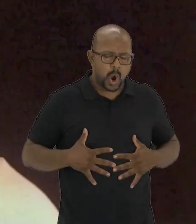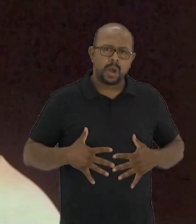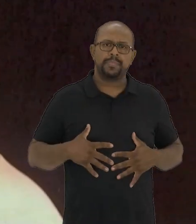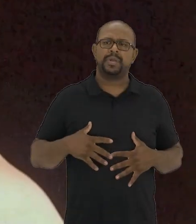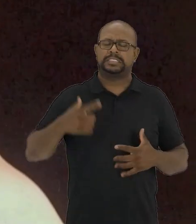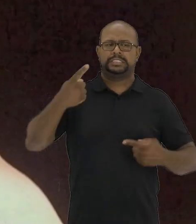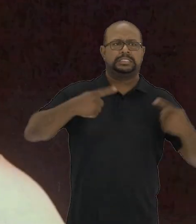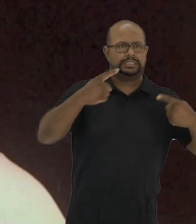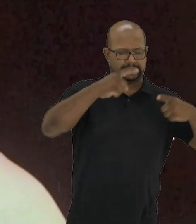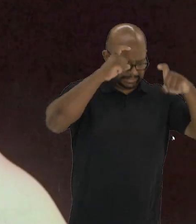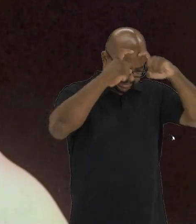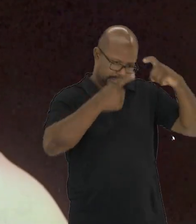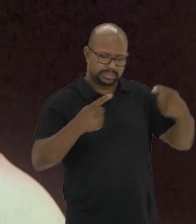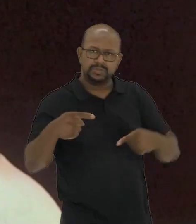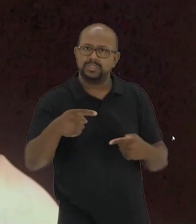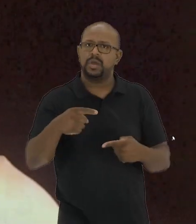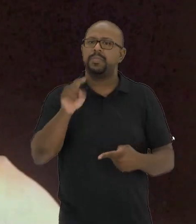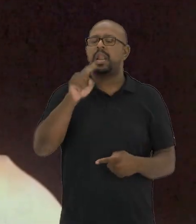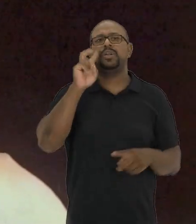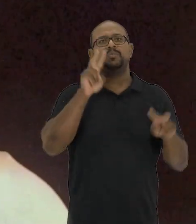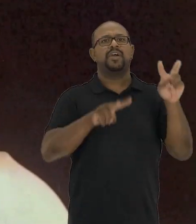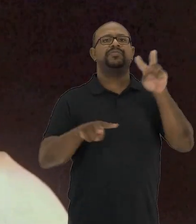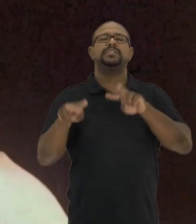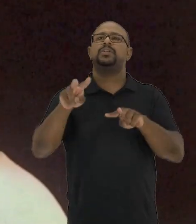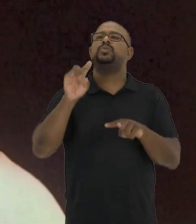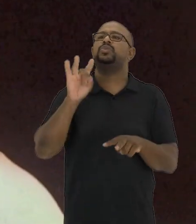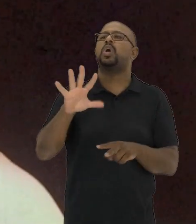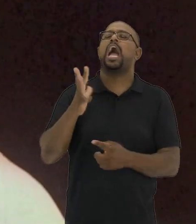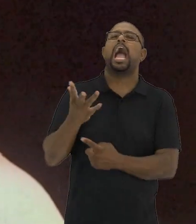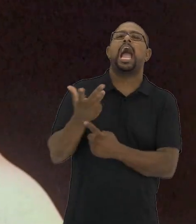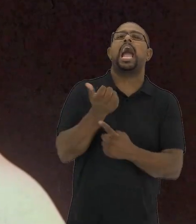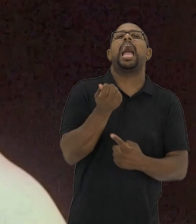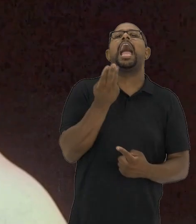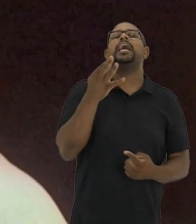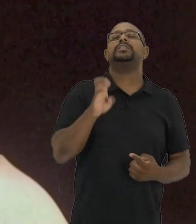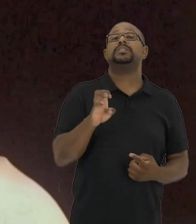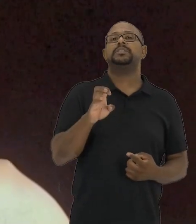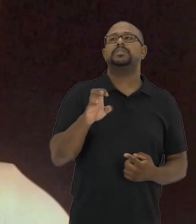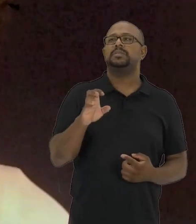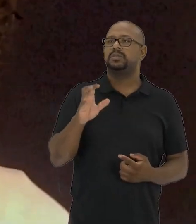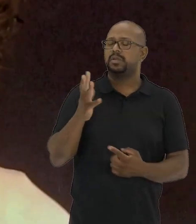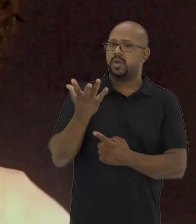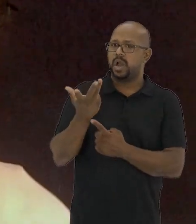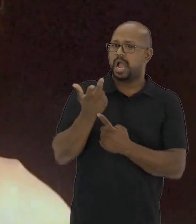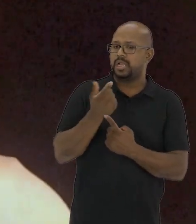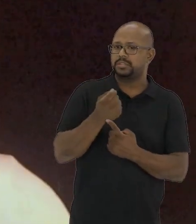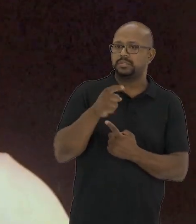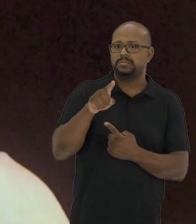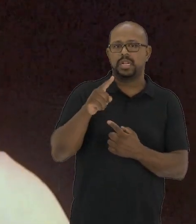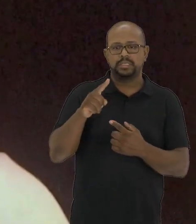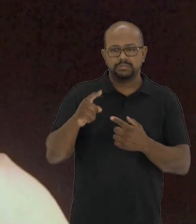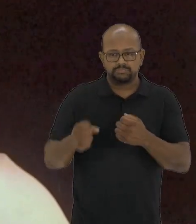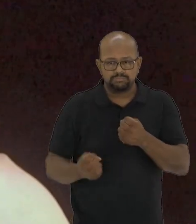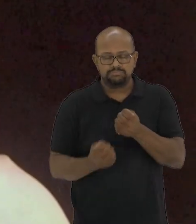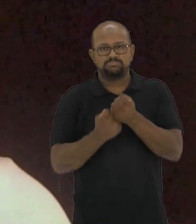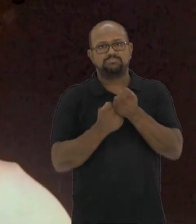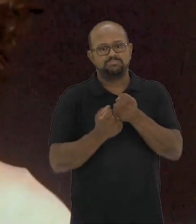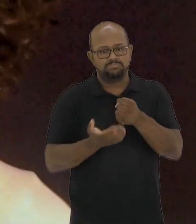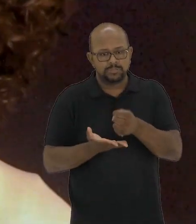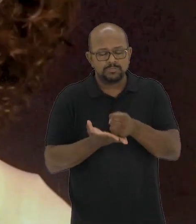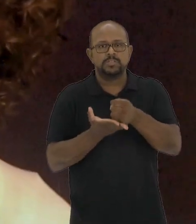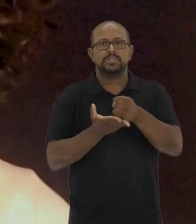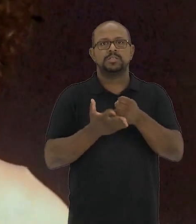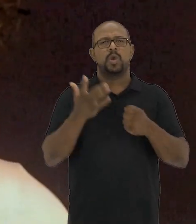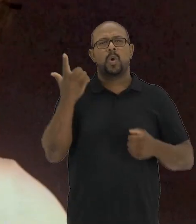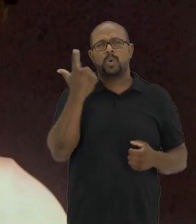colocar esse corpo, essa discussão, para além de uma visão apenas artística? O artístico